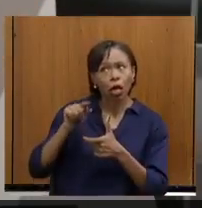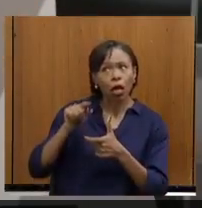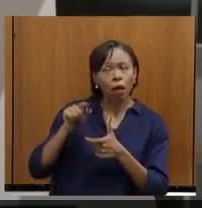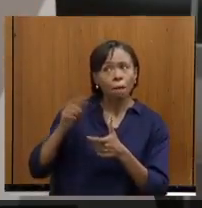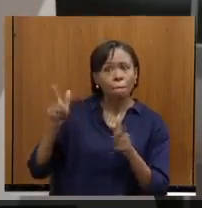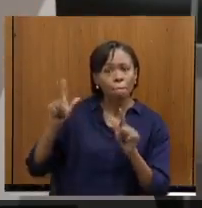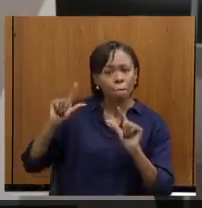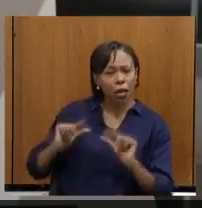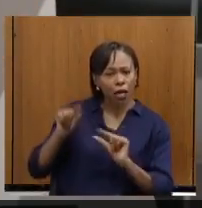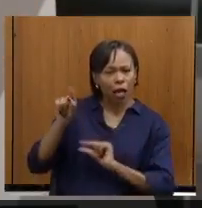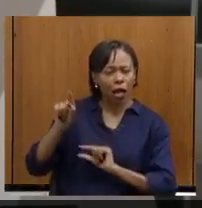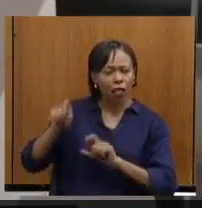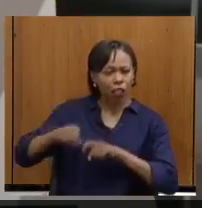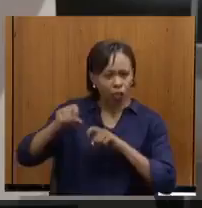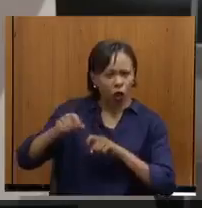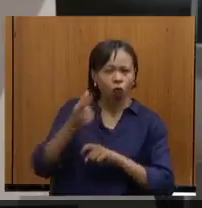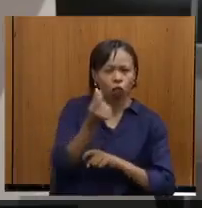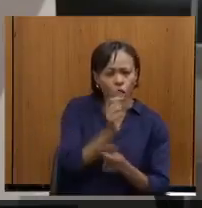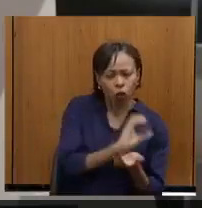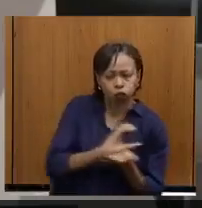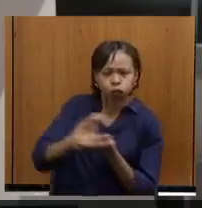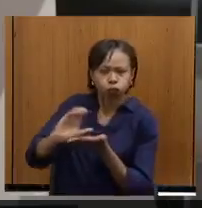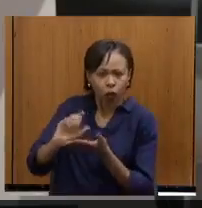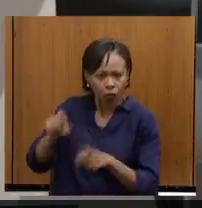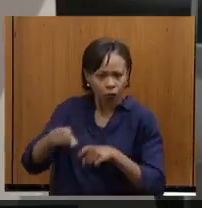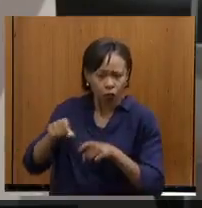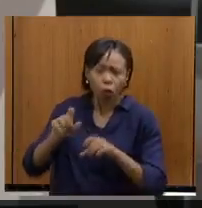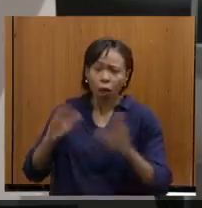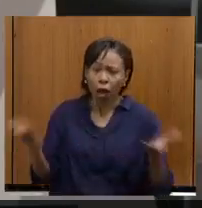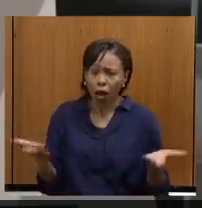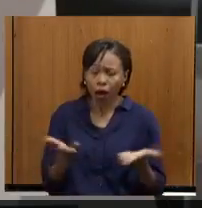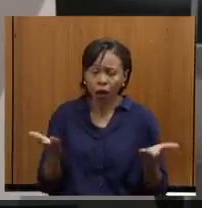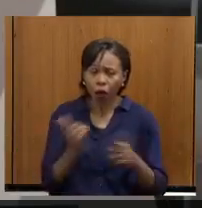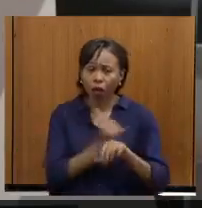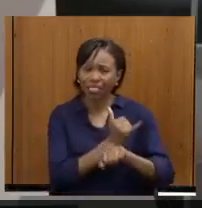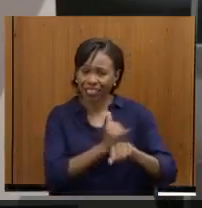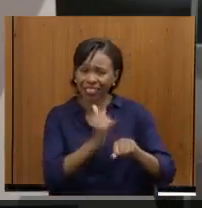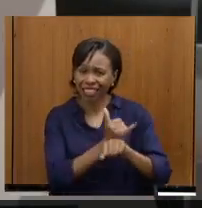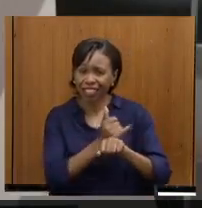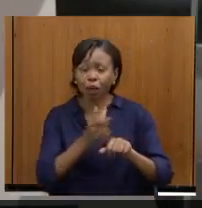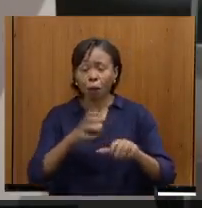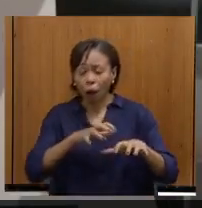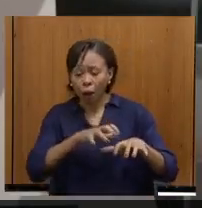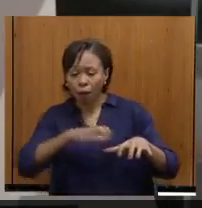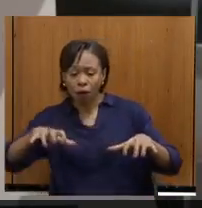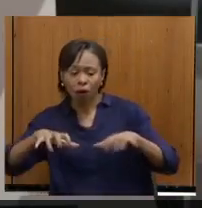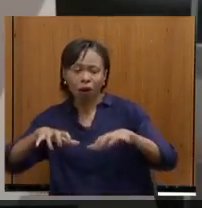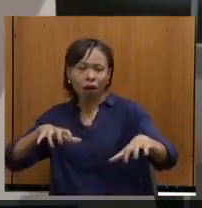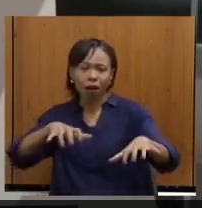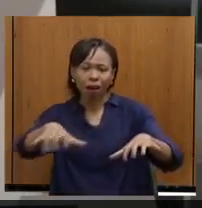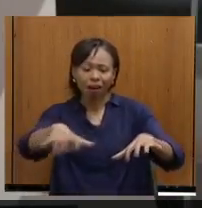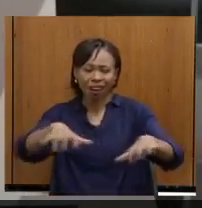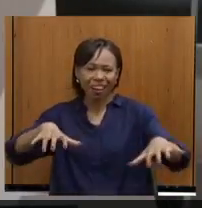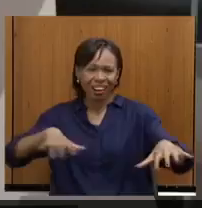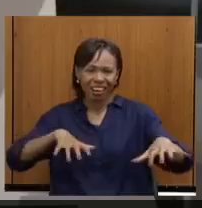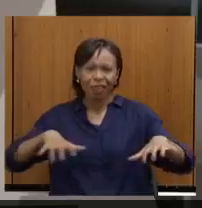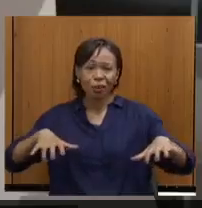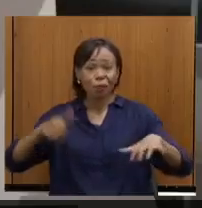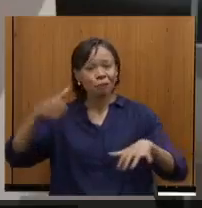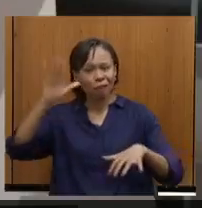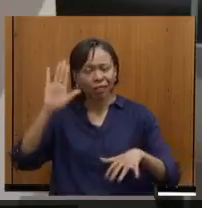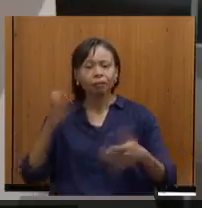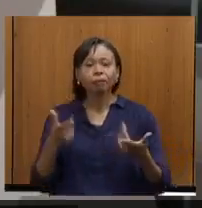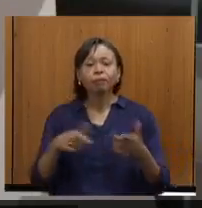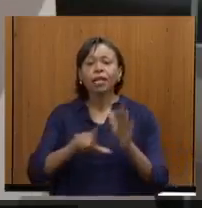para levar o dinheiro mais para o interior. Agora, com essa medida, acho que a gente descentraliza ainda muito mais. Pode passar? Já terminando. Lei